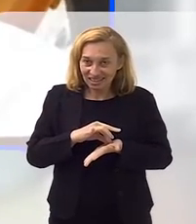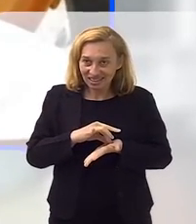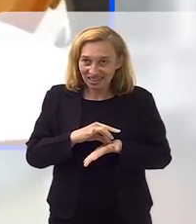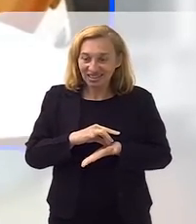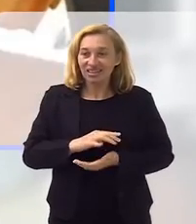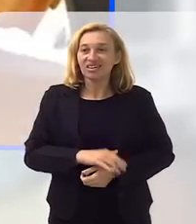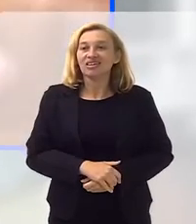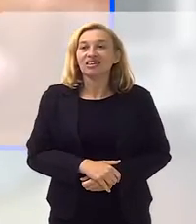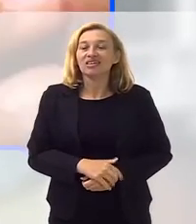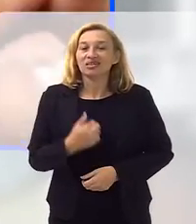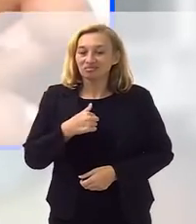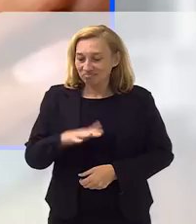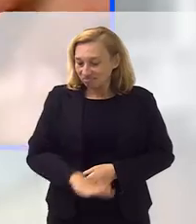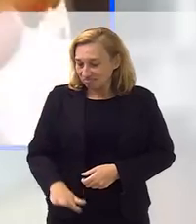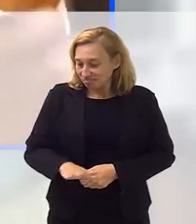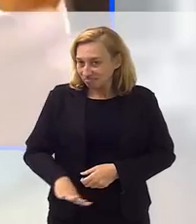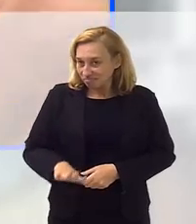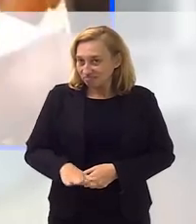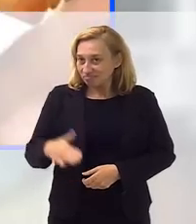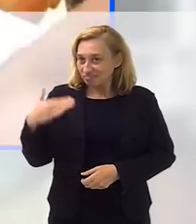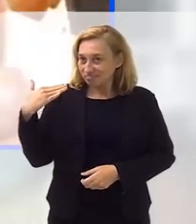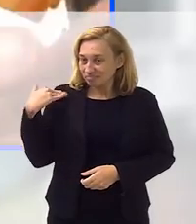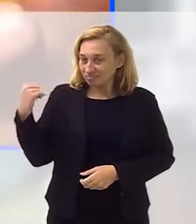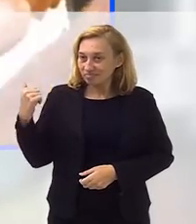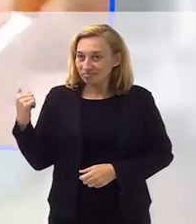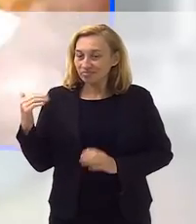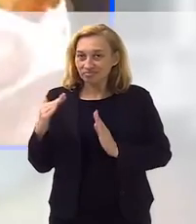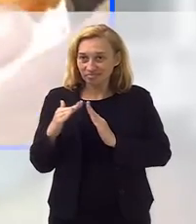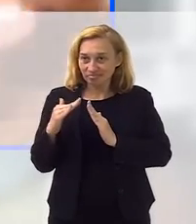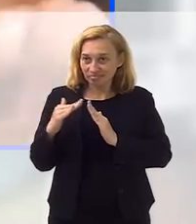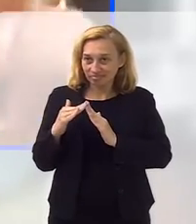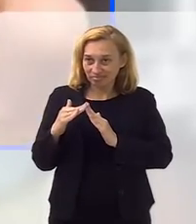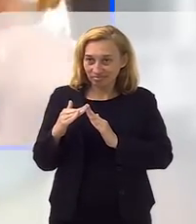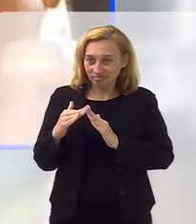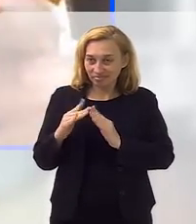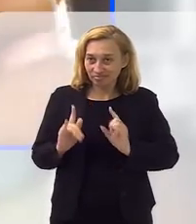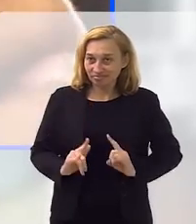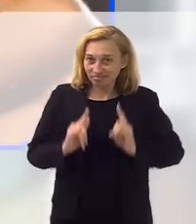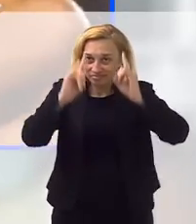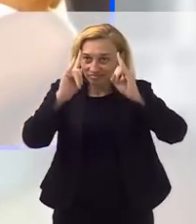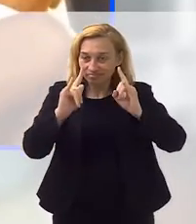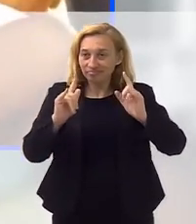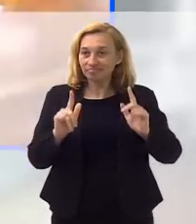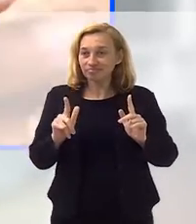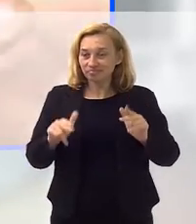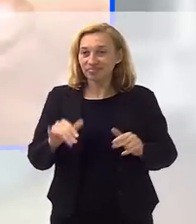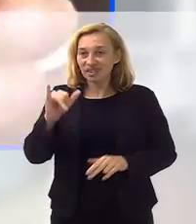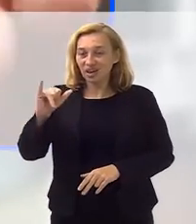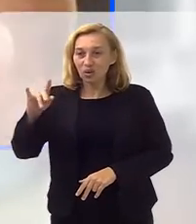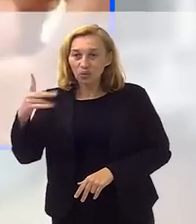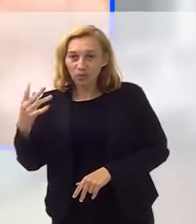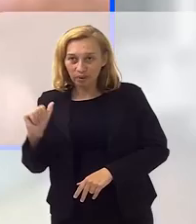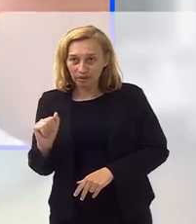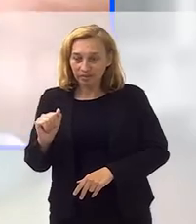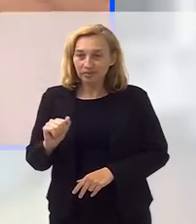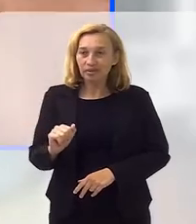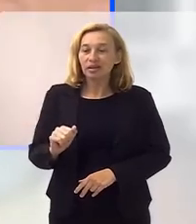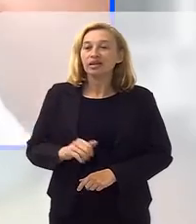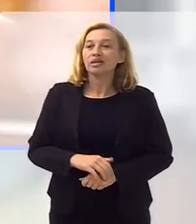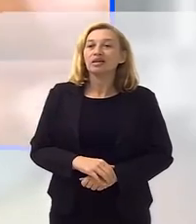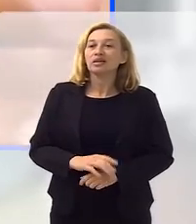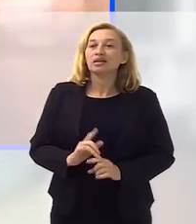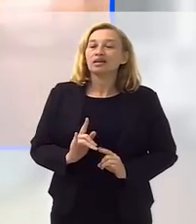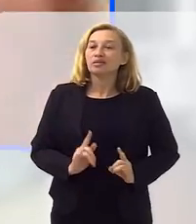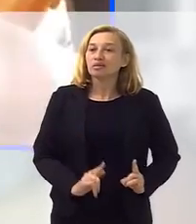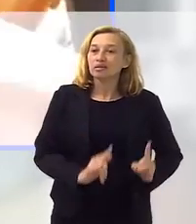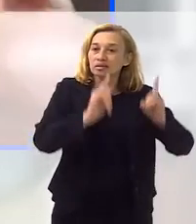quando eu era pequeno, morava ao lado, nós morávamos no mesmo condomínio lá em Aluma, né, então a